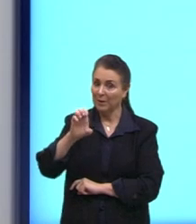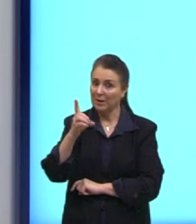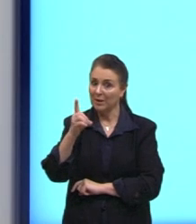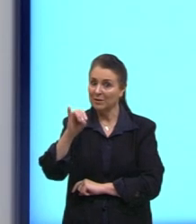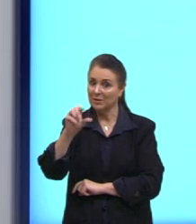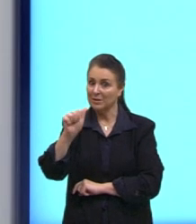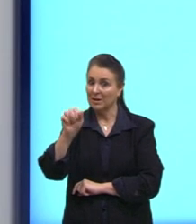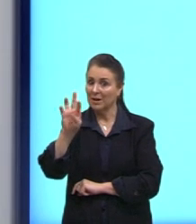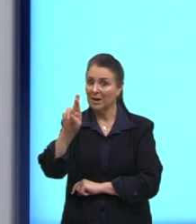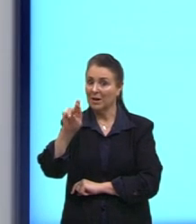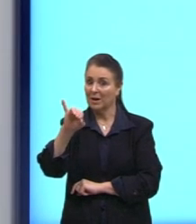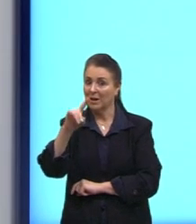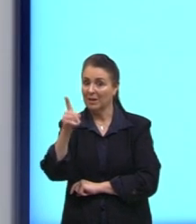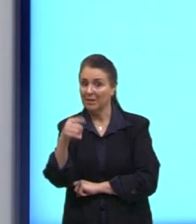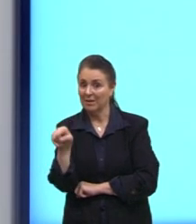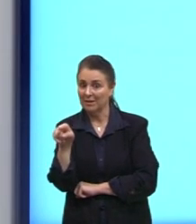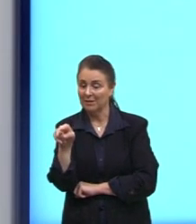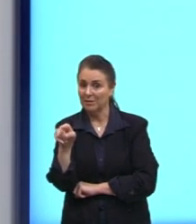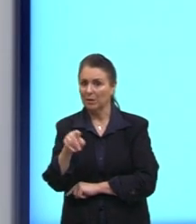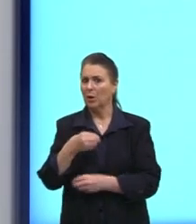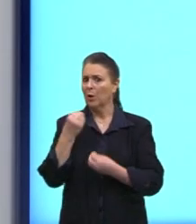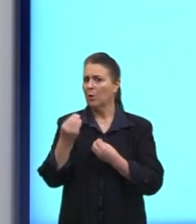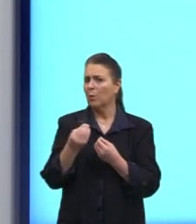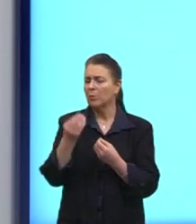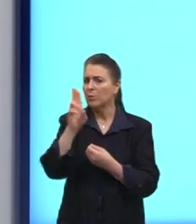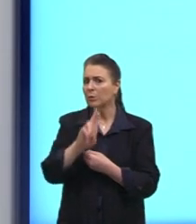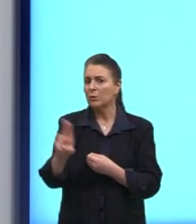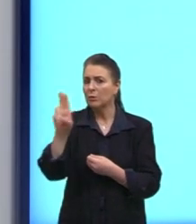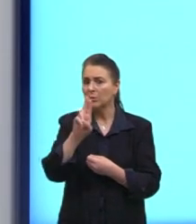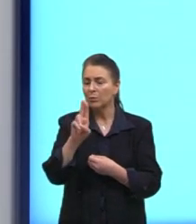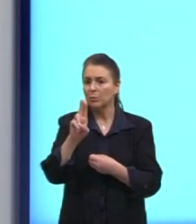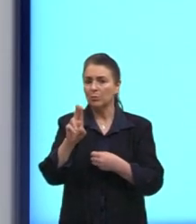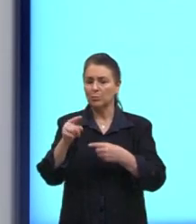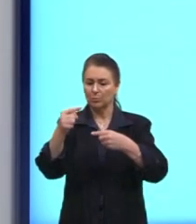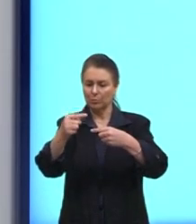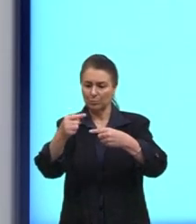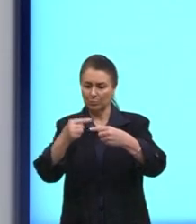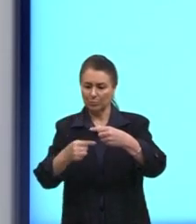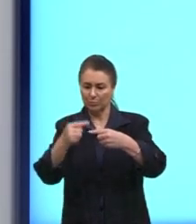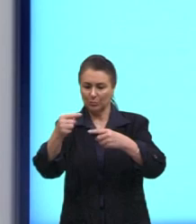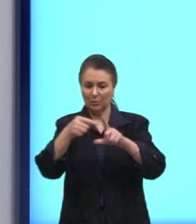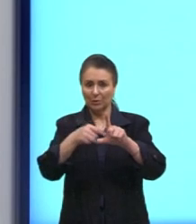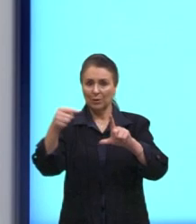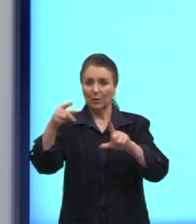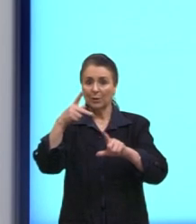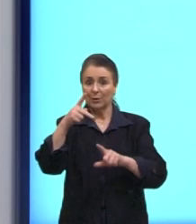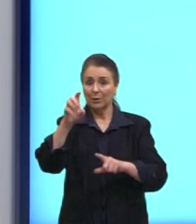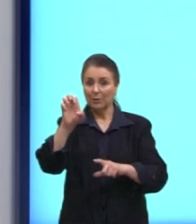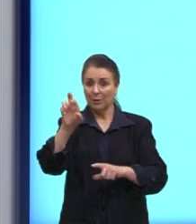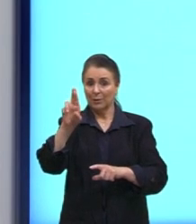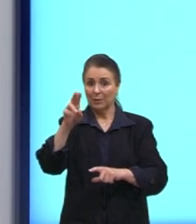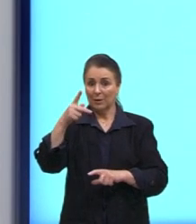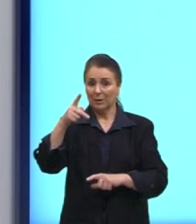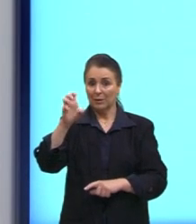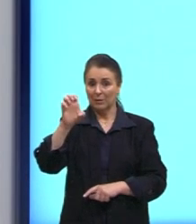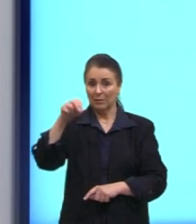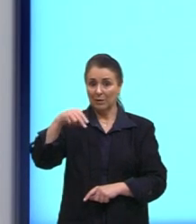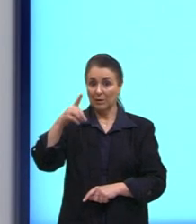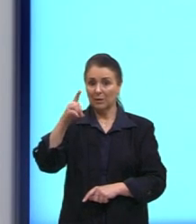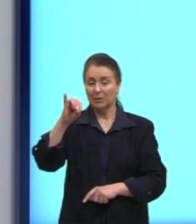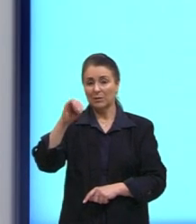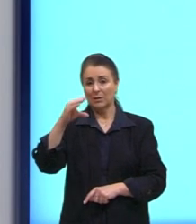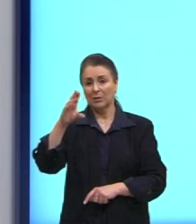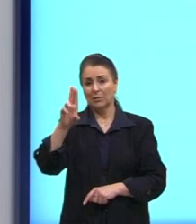Como é que eu vou utilizar isso? Trazendo uma propriedade do perpendicularismo que eu trouxe para vocês aí no início da aula.